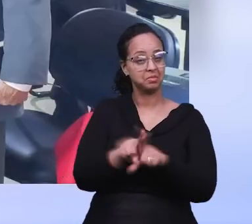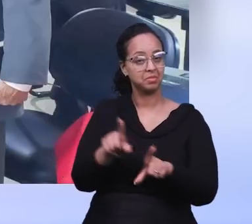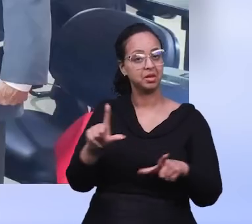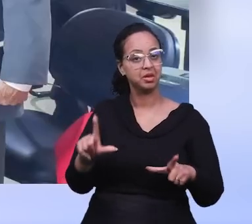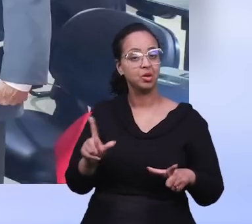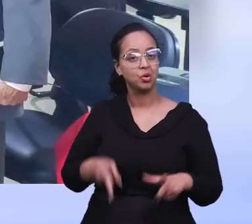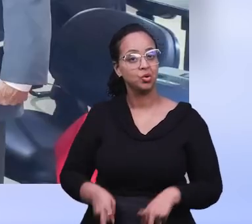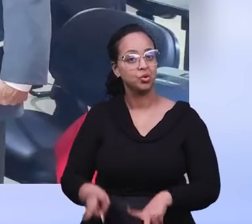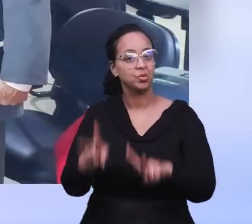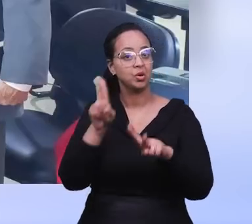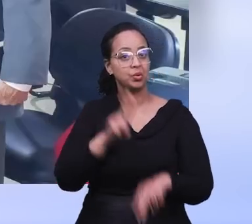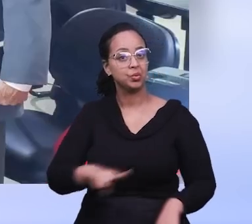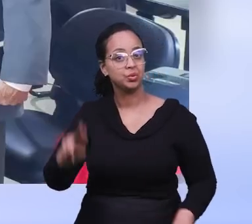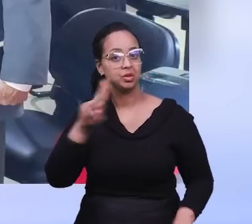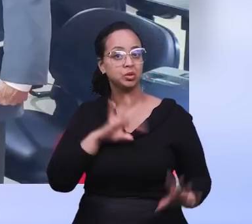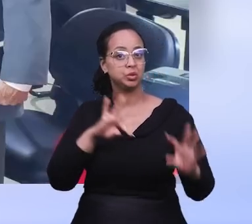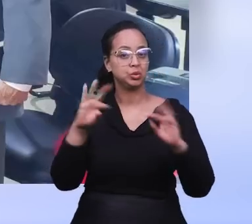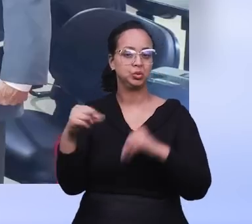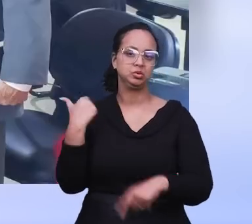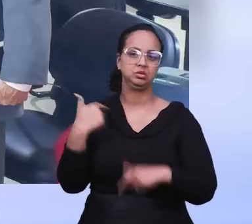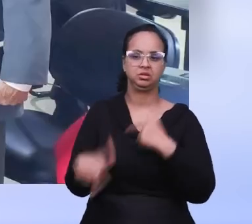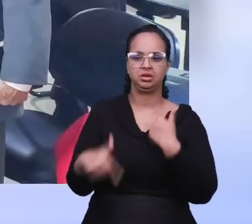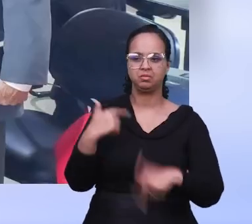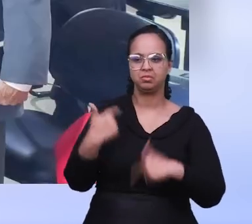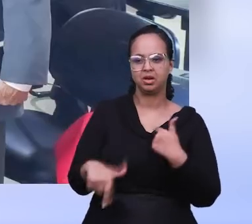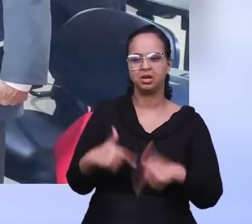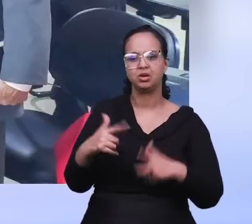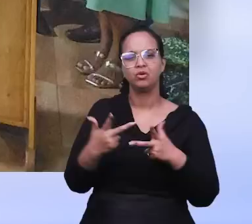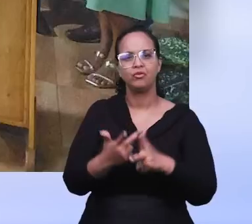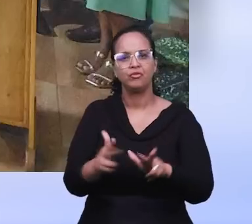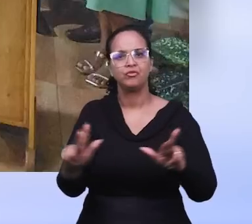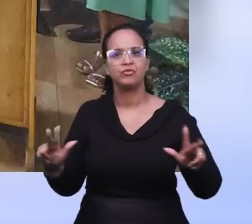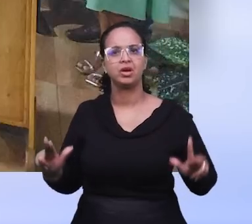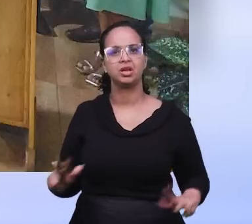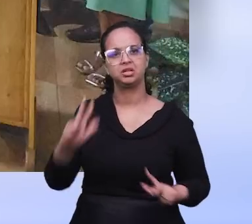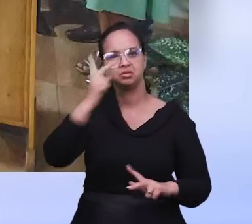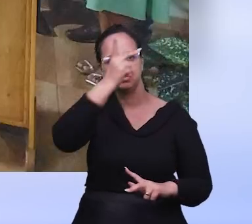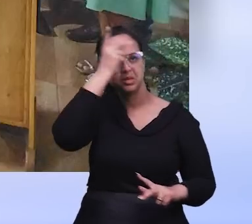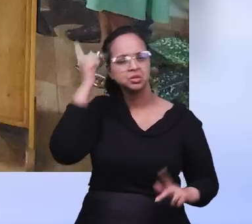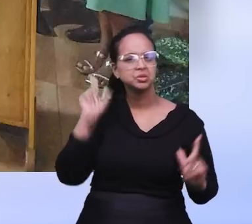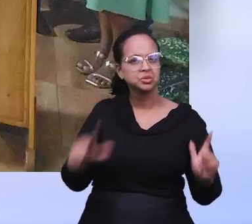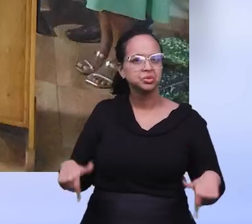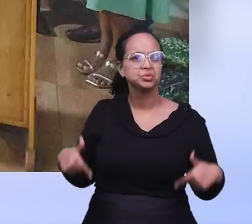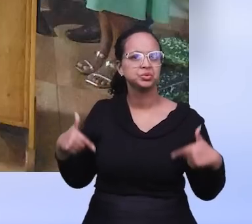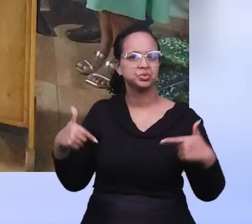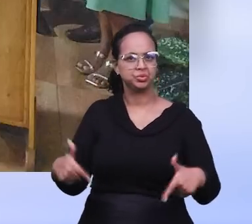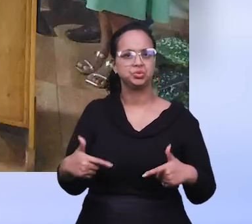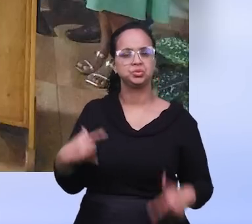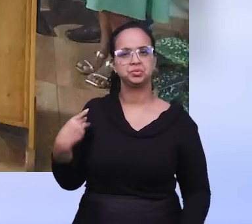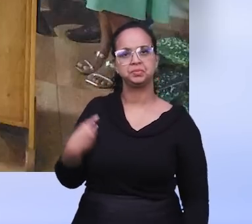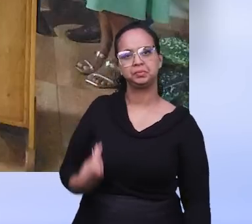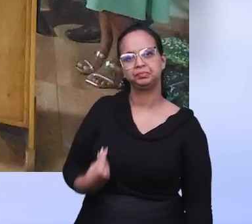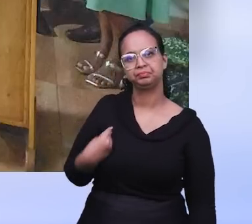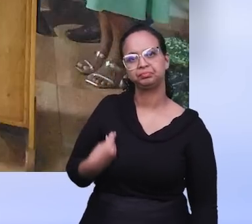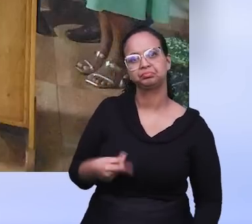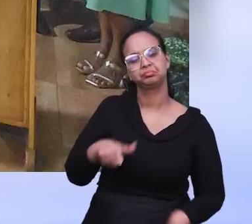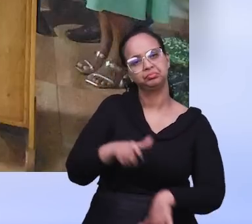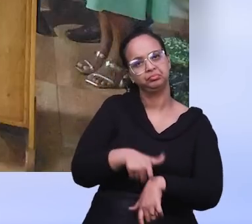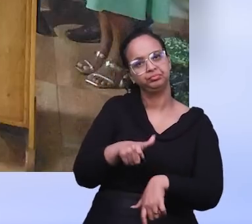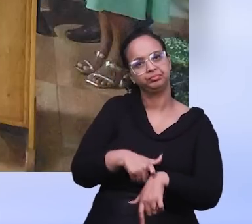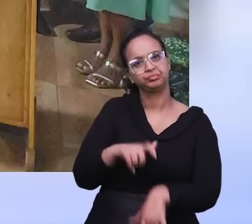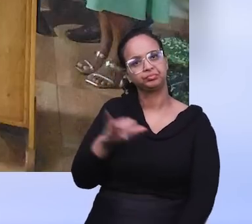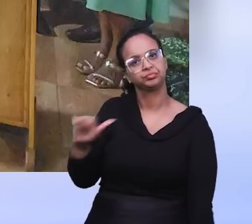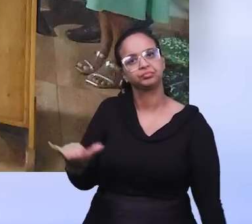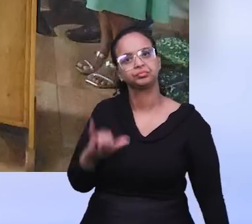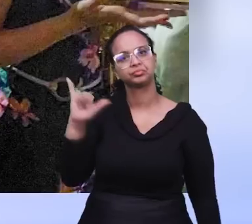e continuará usando os servos que ali trabalham. Muitas autoridades e oficiais militares participaram deste